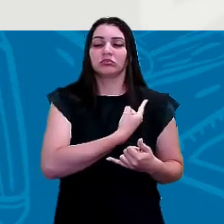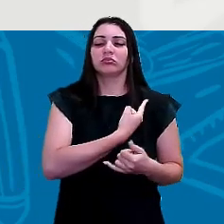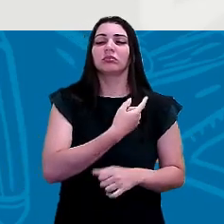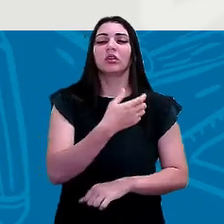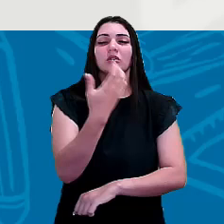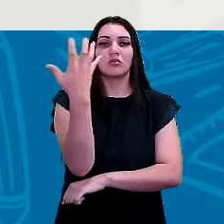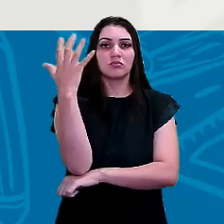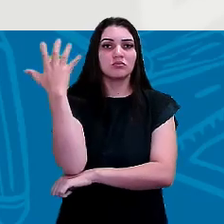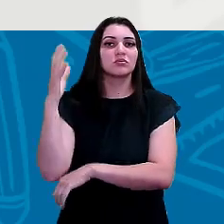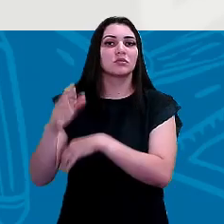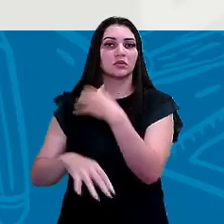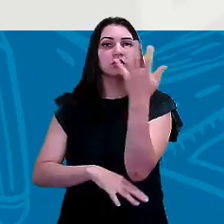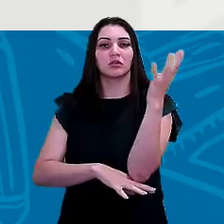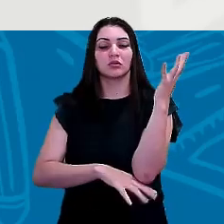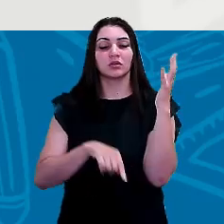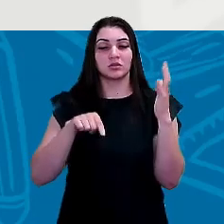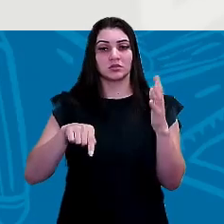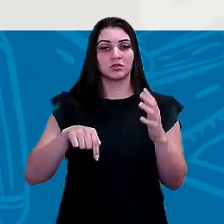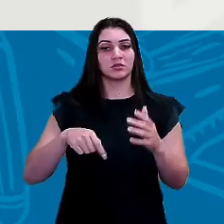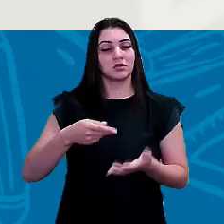aqui no Brasil